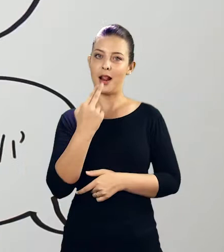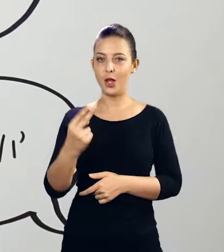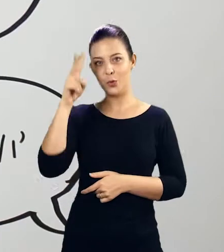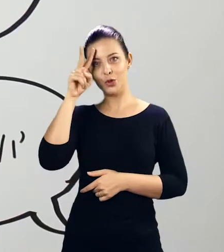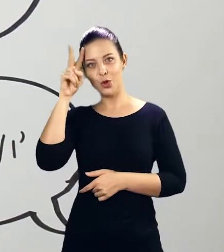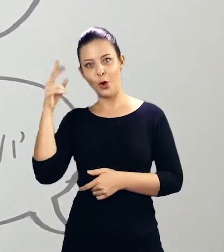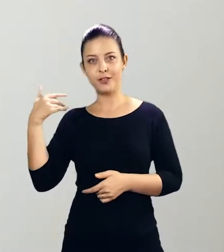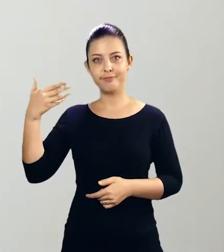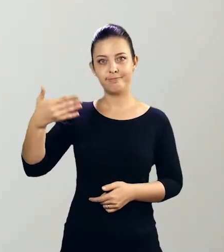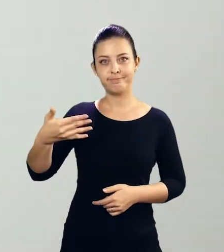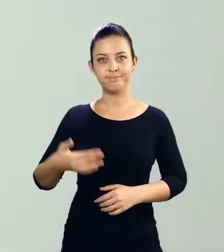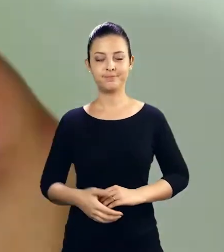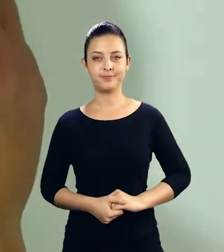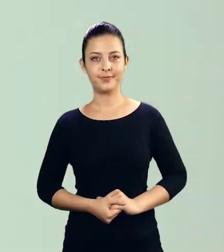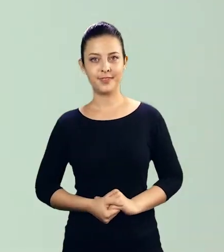e histórias.